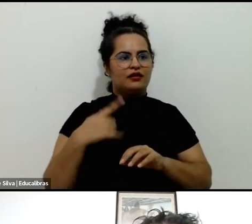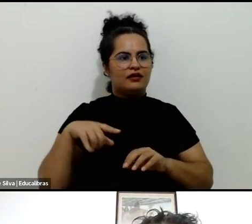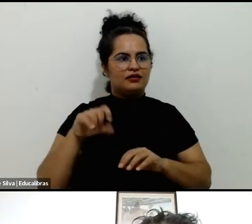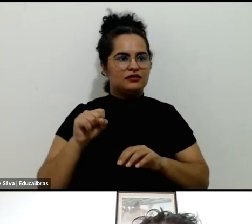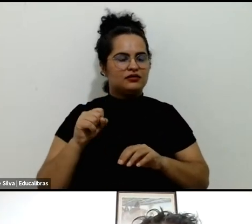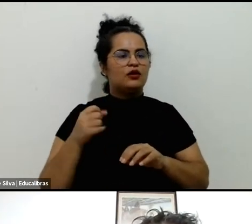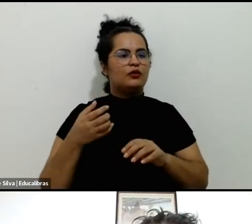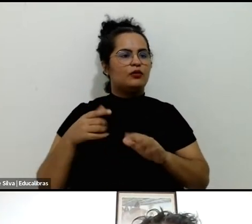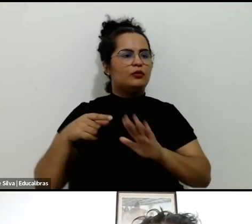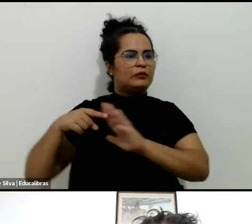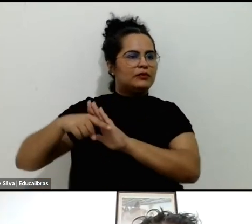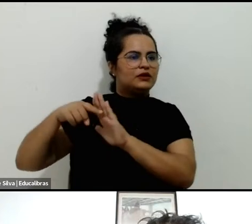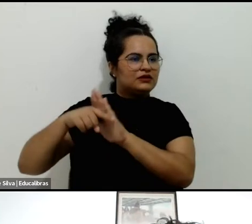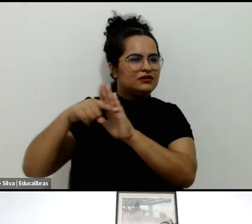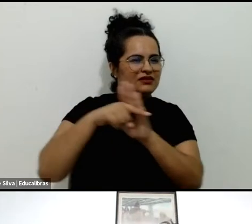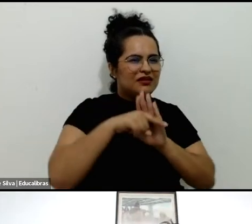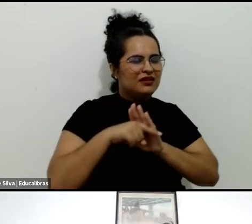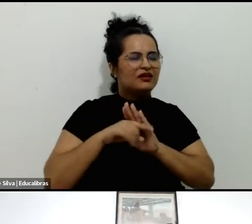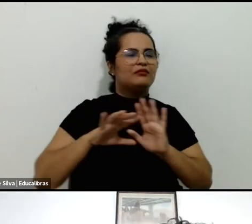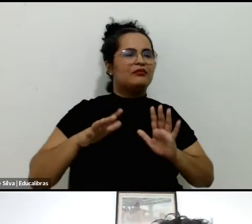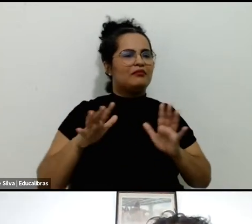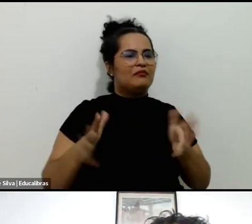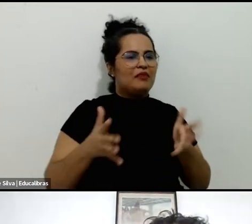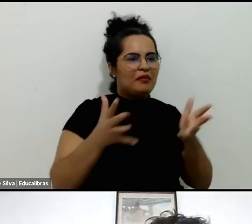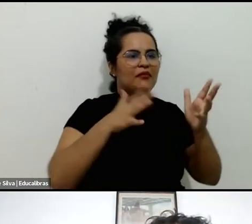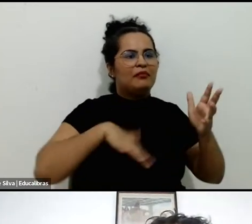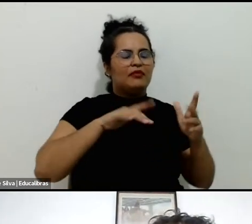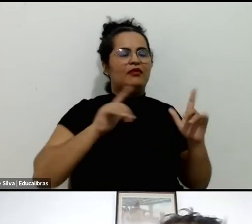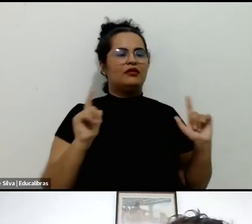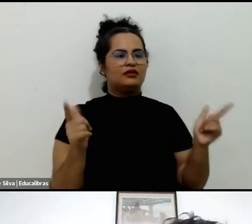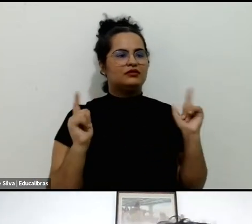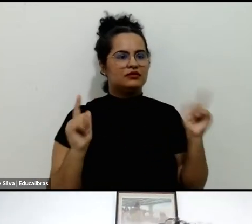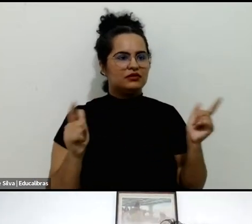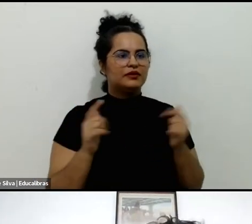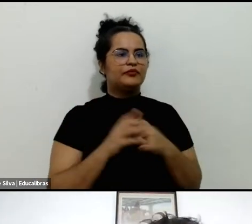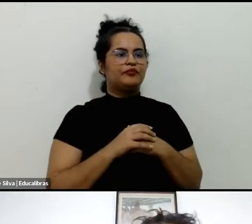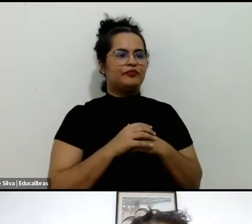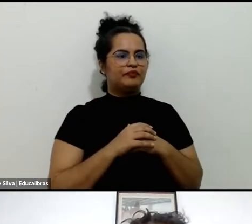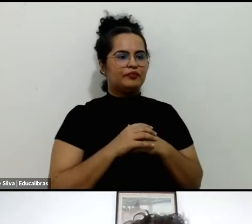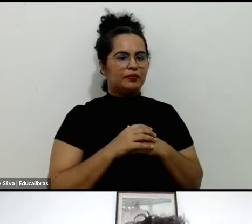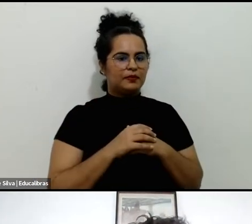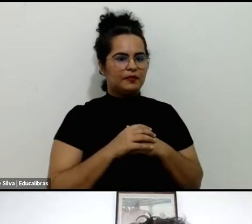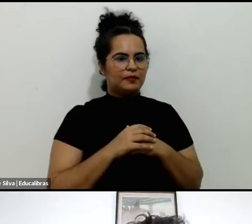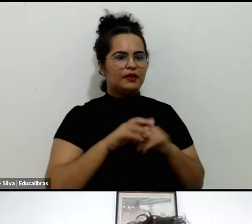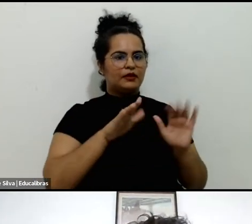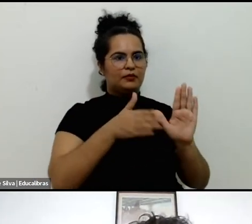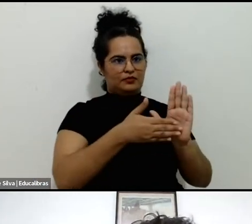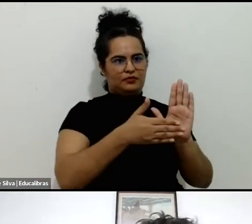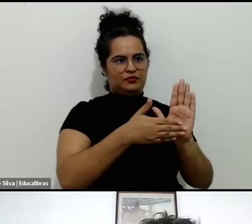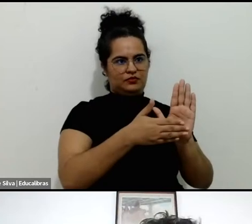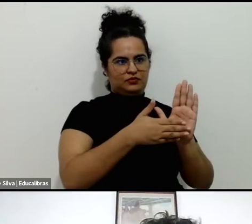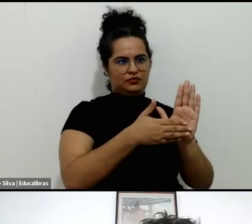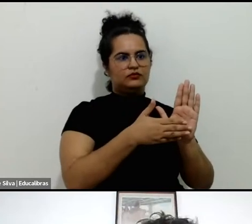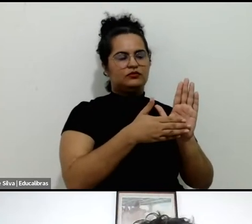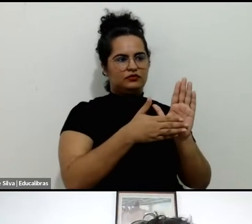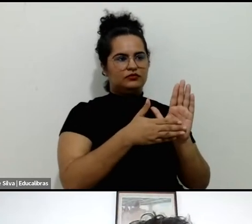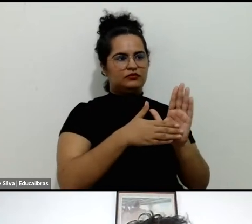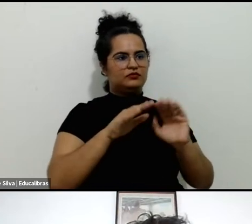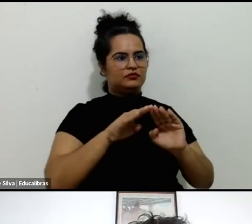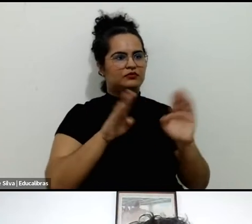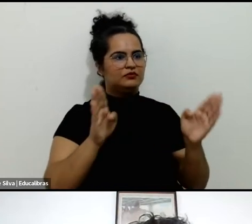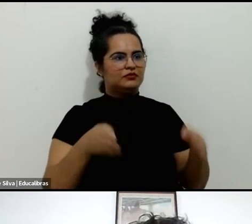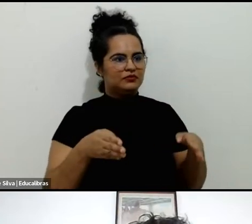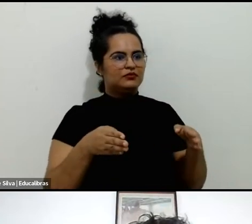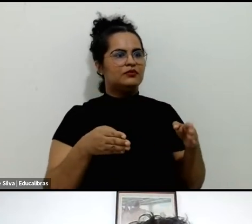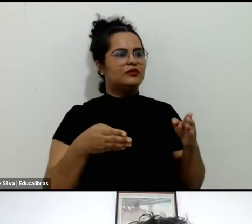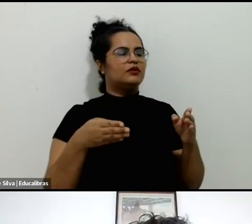pesquisa e intervenção no campo do lazer, frente ao tema proposto desta mesa, fiz uma breve